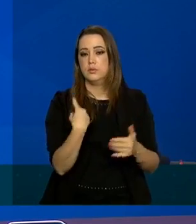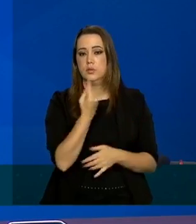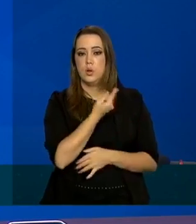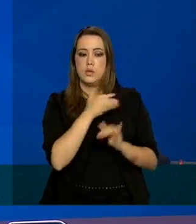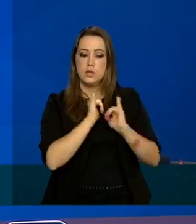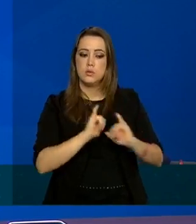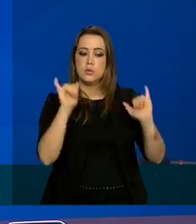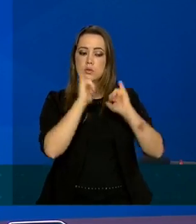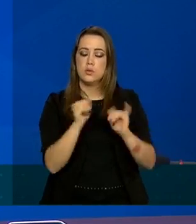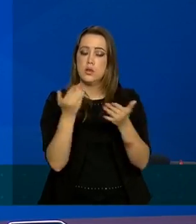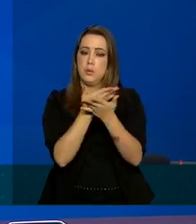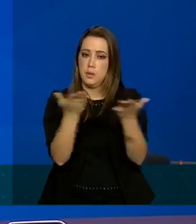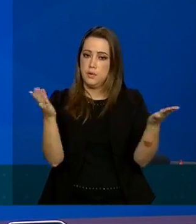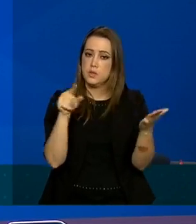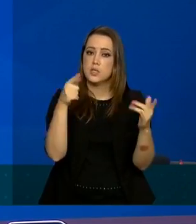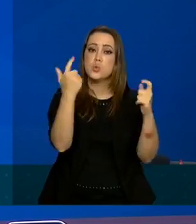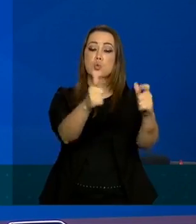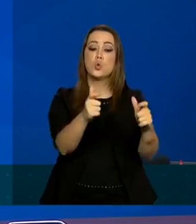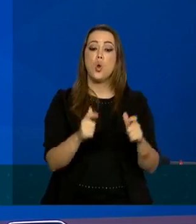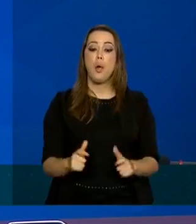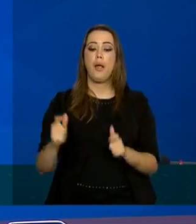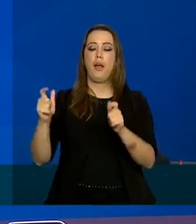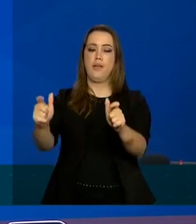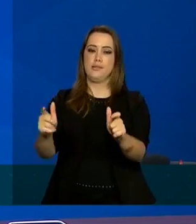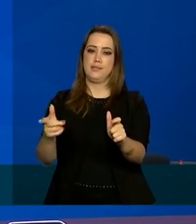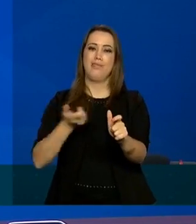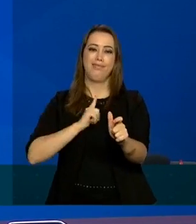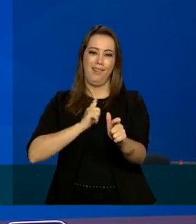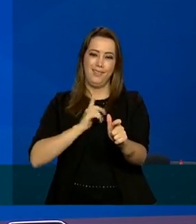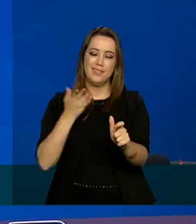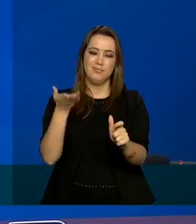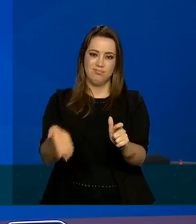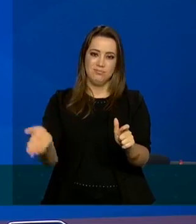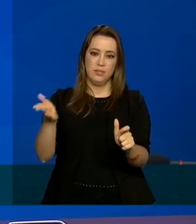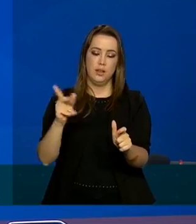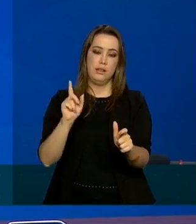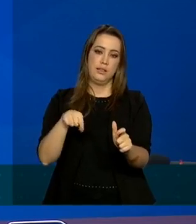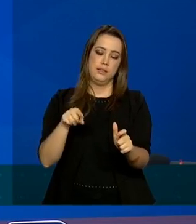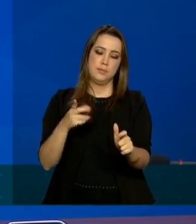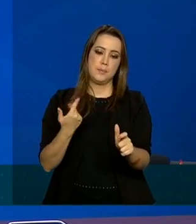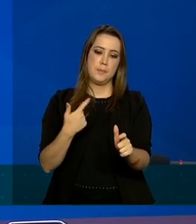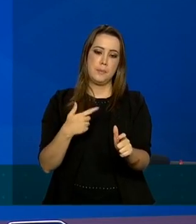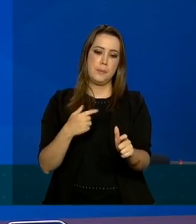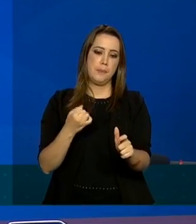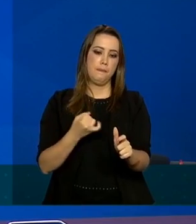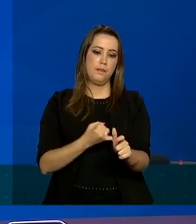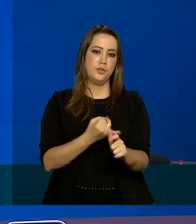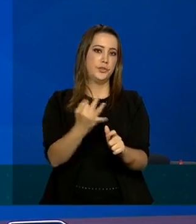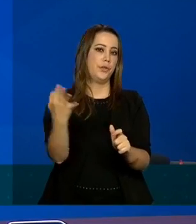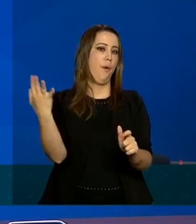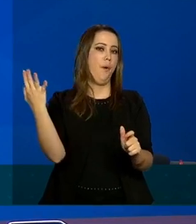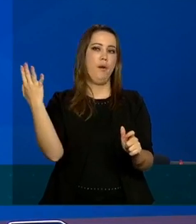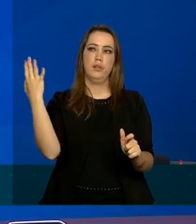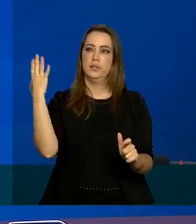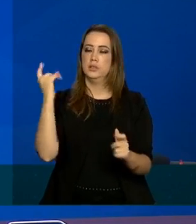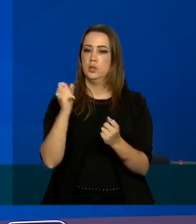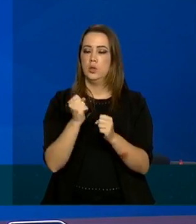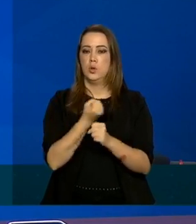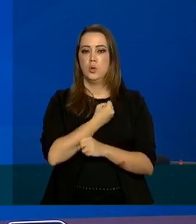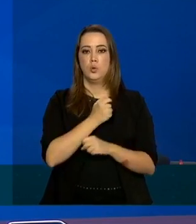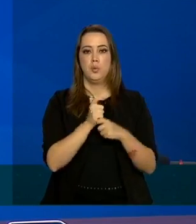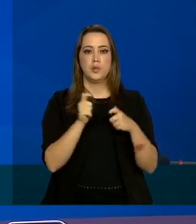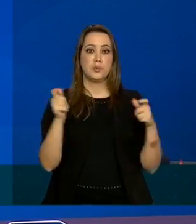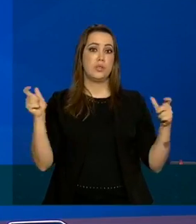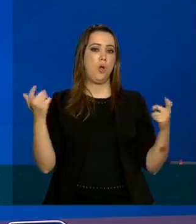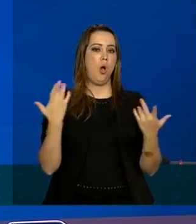nós anunciaremos para vocês onde é que esses equipamentos estão localizados e isso é uma gama muito grande que inclusive inclui